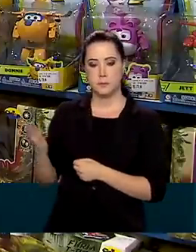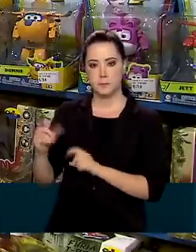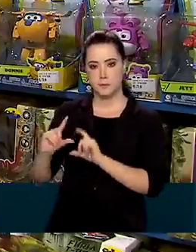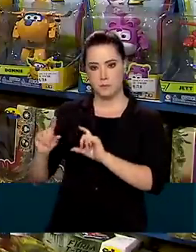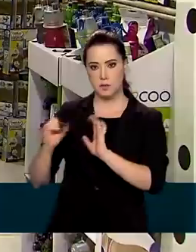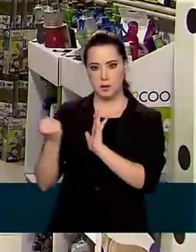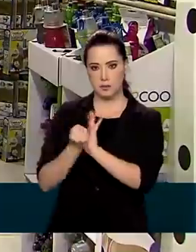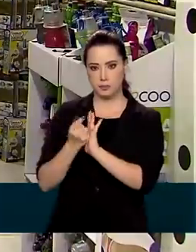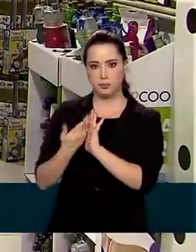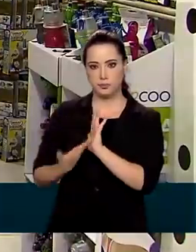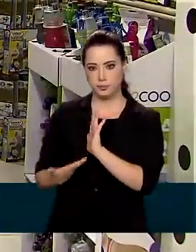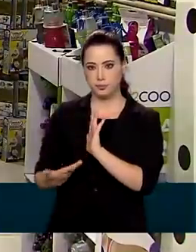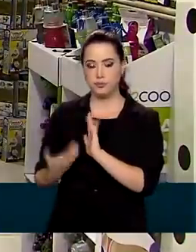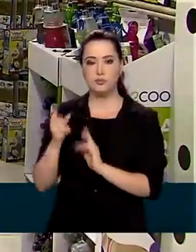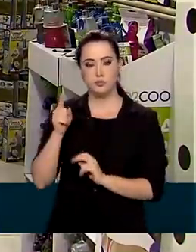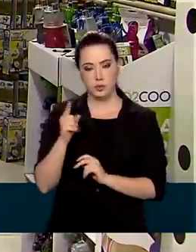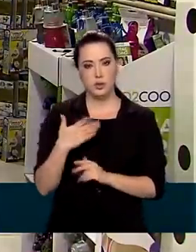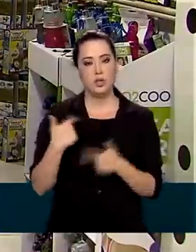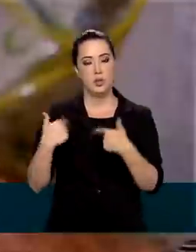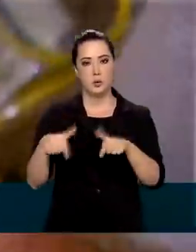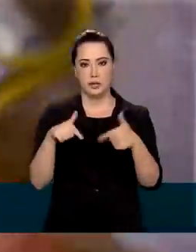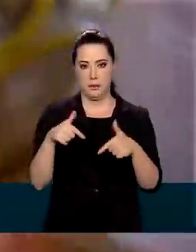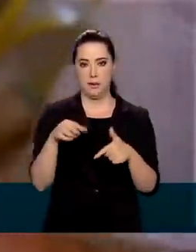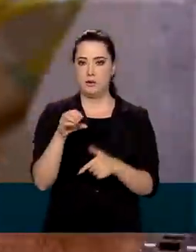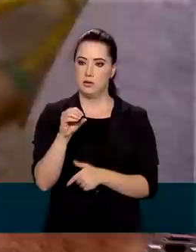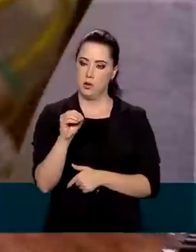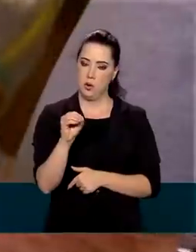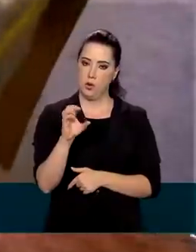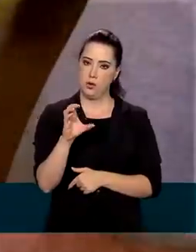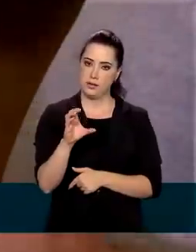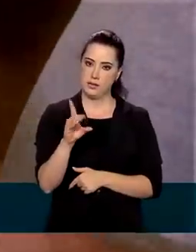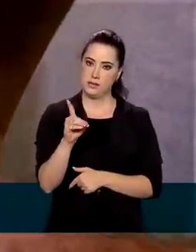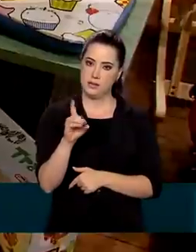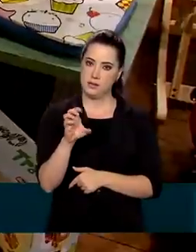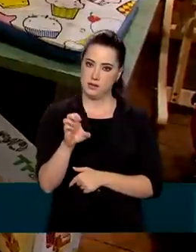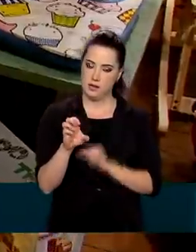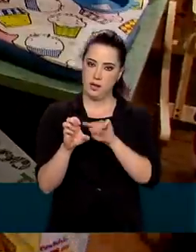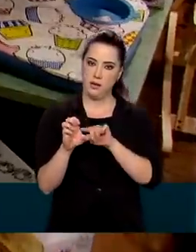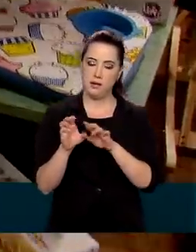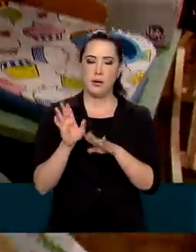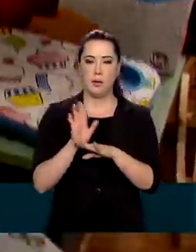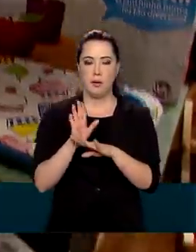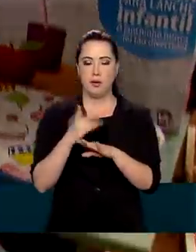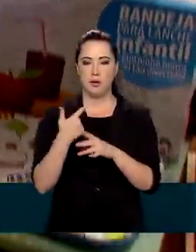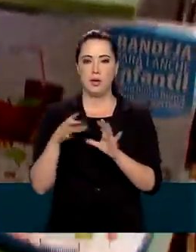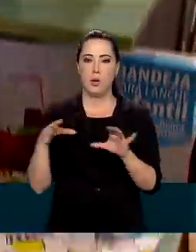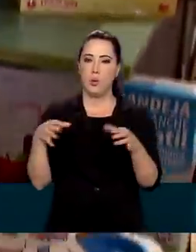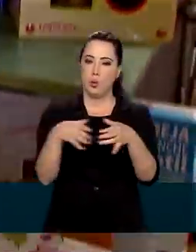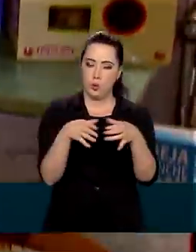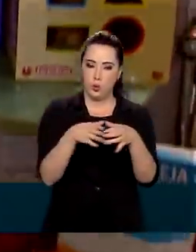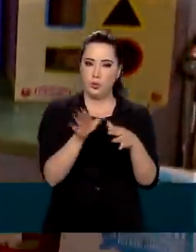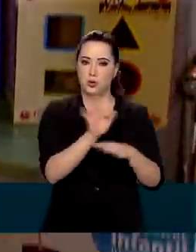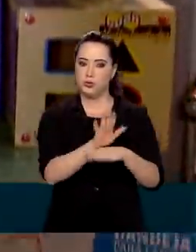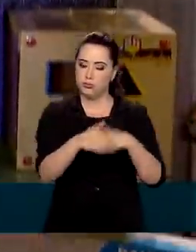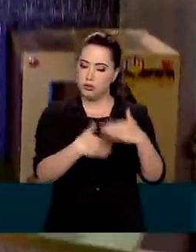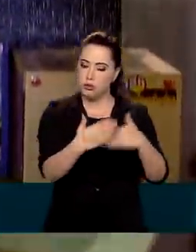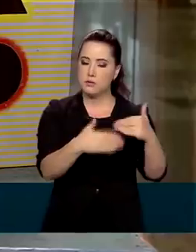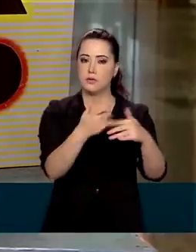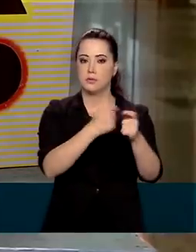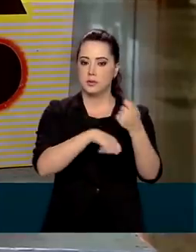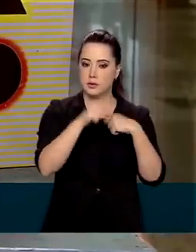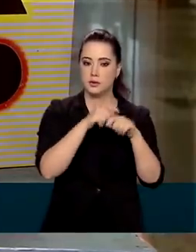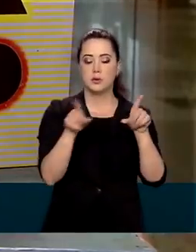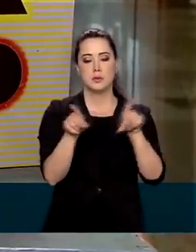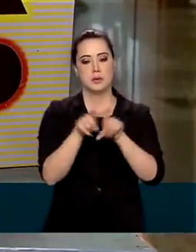Inmetro. A iniciativa da OCDE, Organização para a Cooperação e Desenvolvimento Econômico,